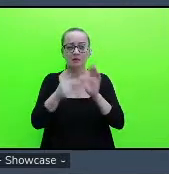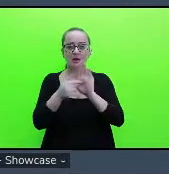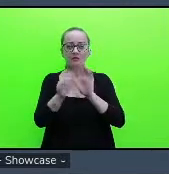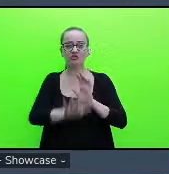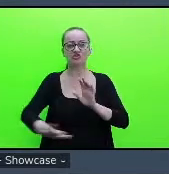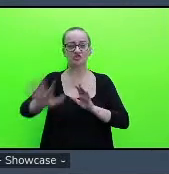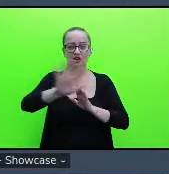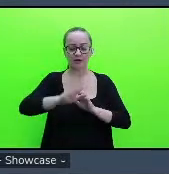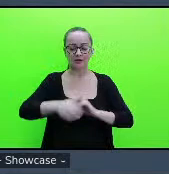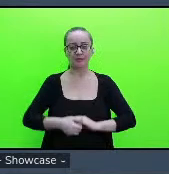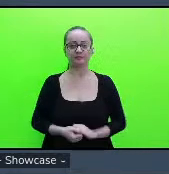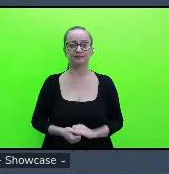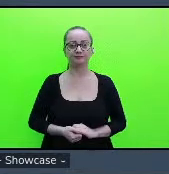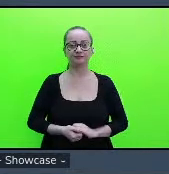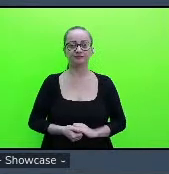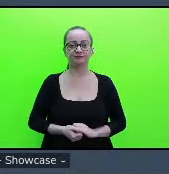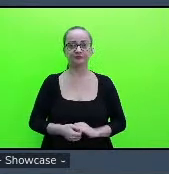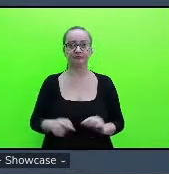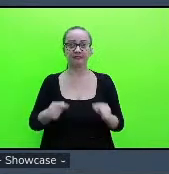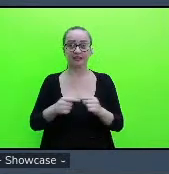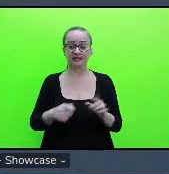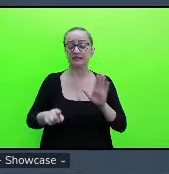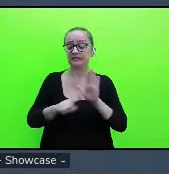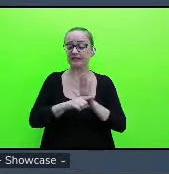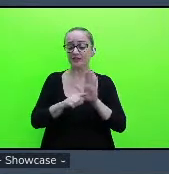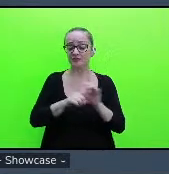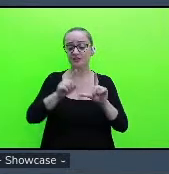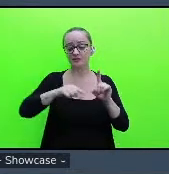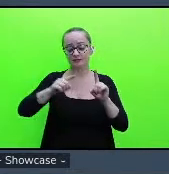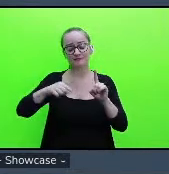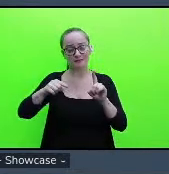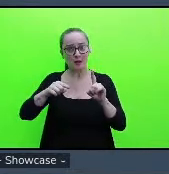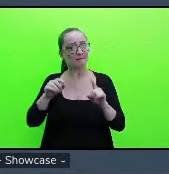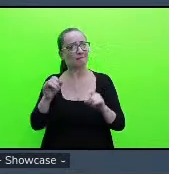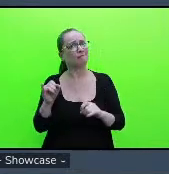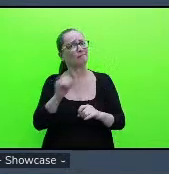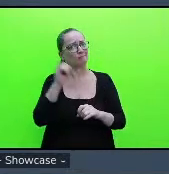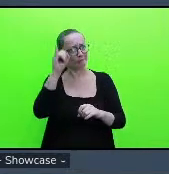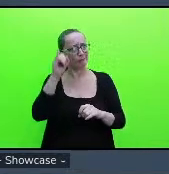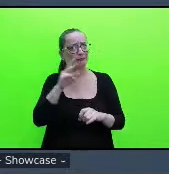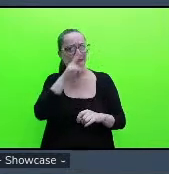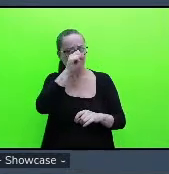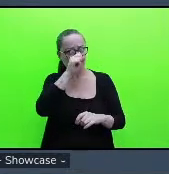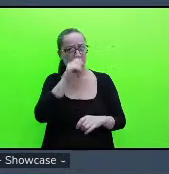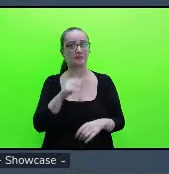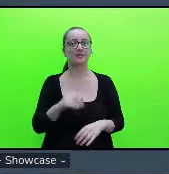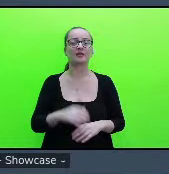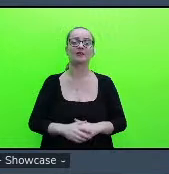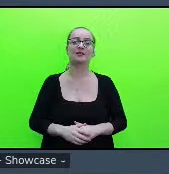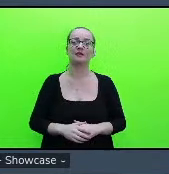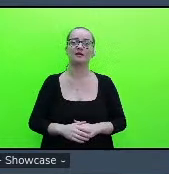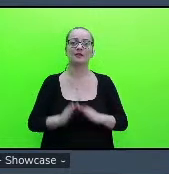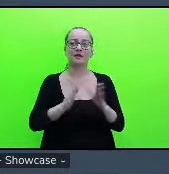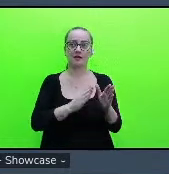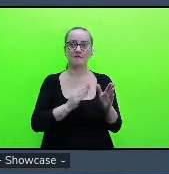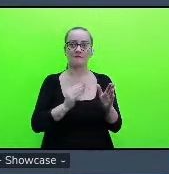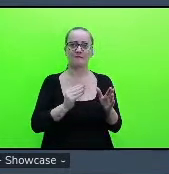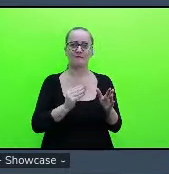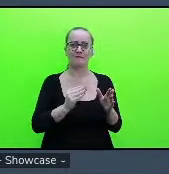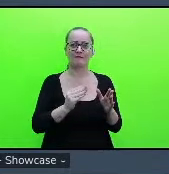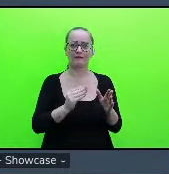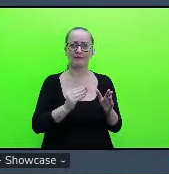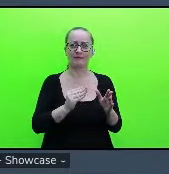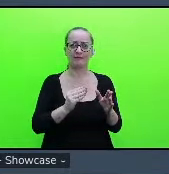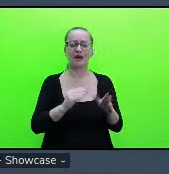correlações negativas estaticamente significativas ainda que fracas entre a frequência global da habilidade